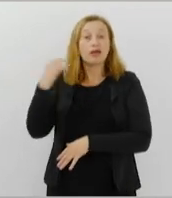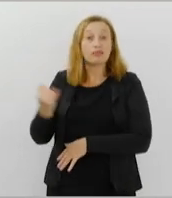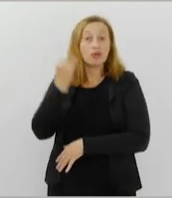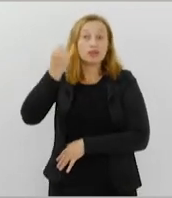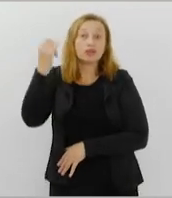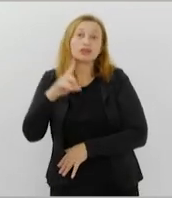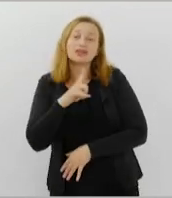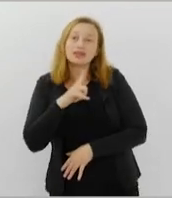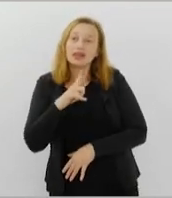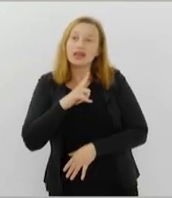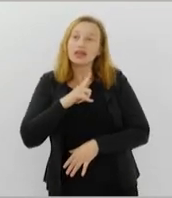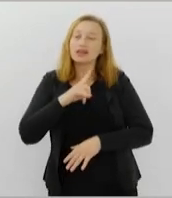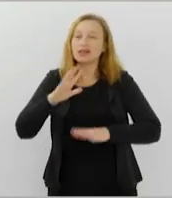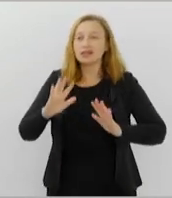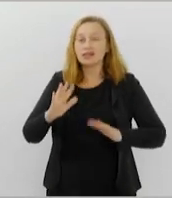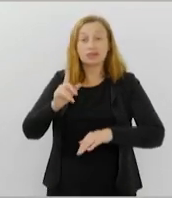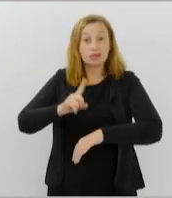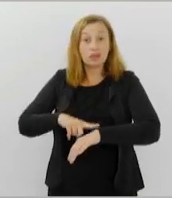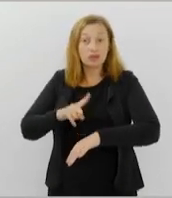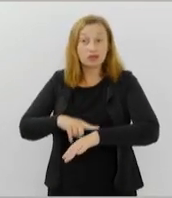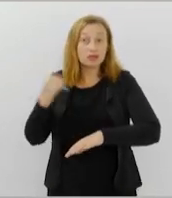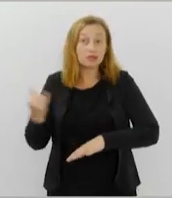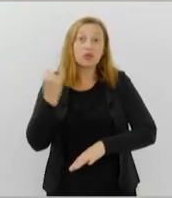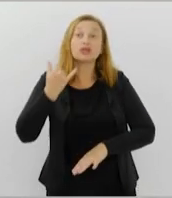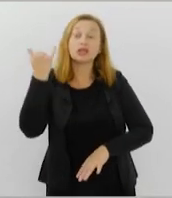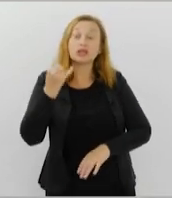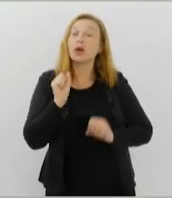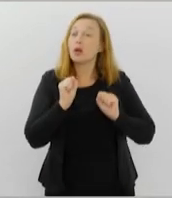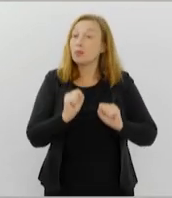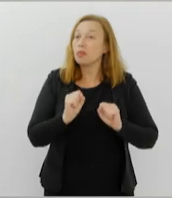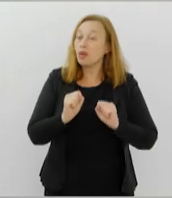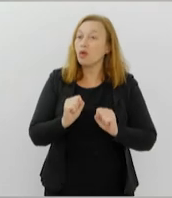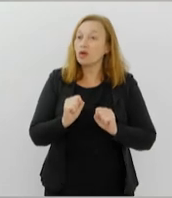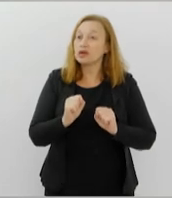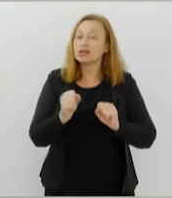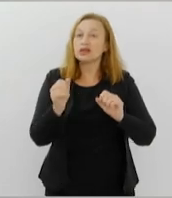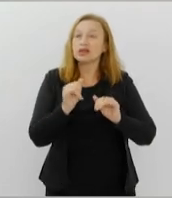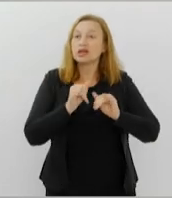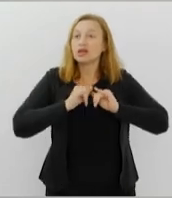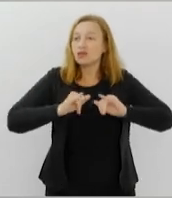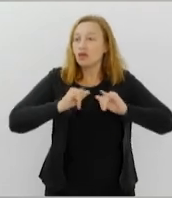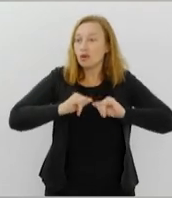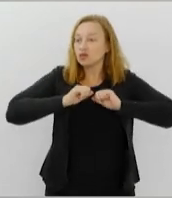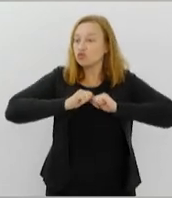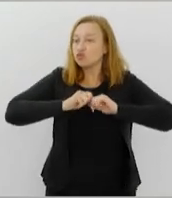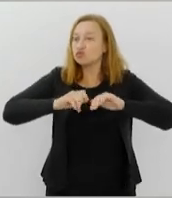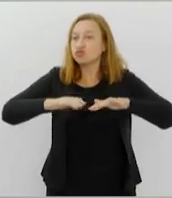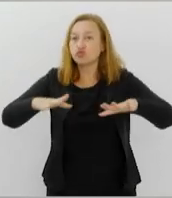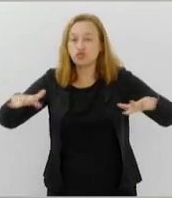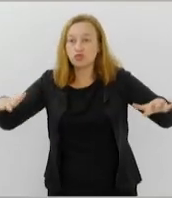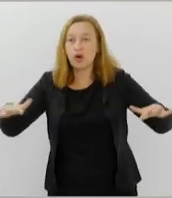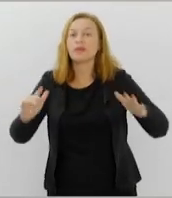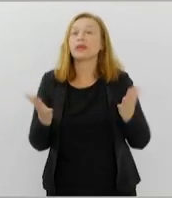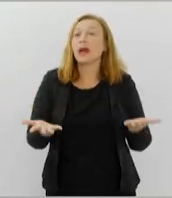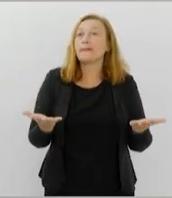que a gente tenha esses eventos, que a gente possa trazer essas informações para